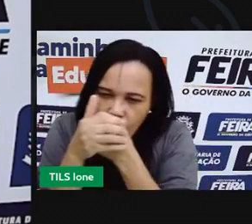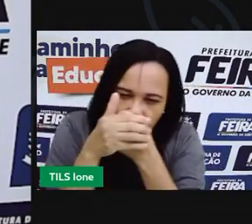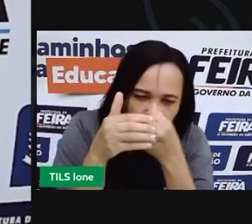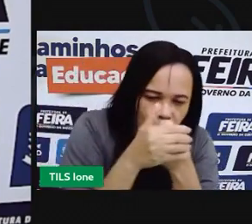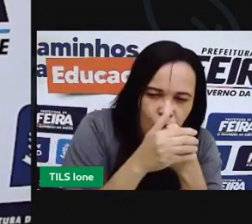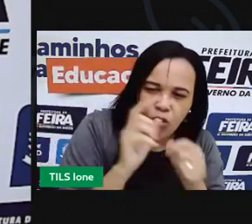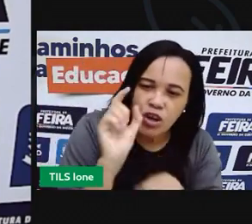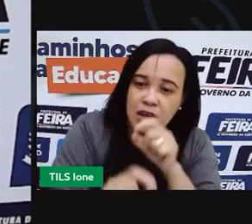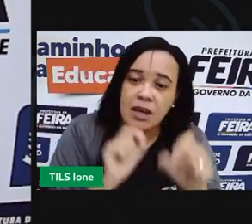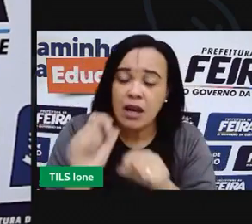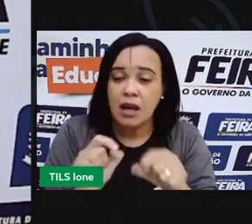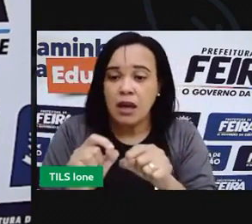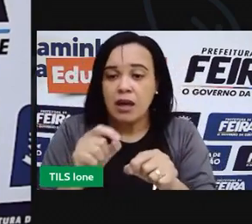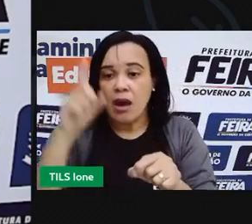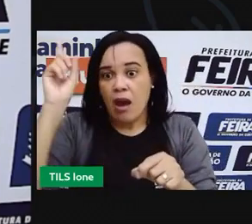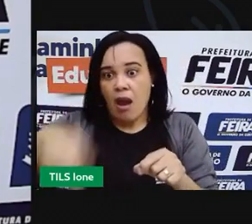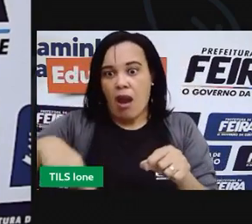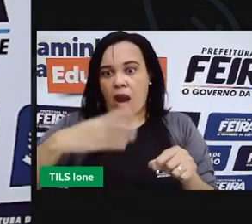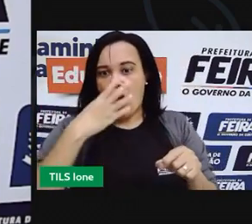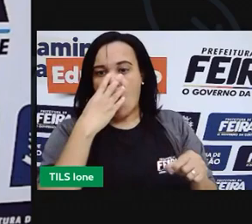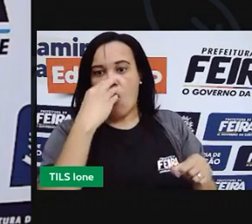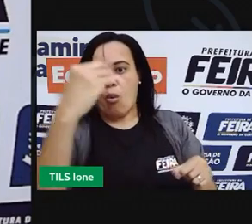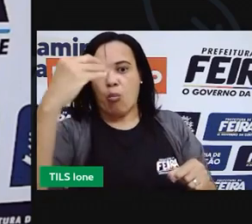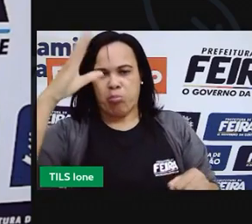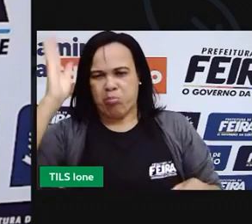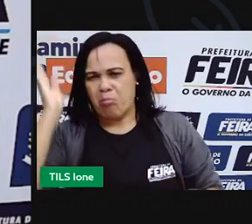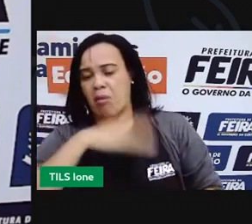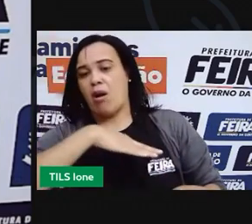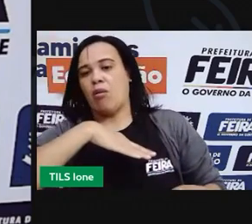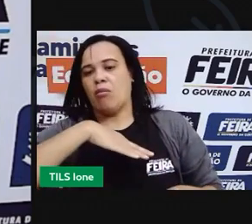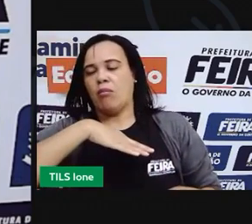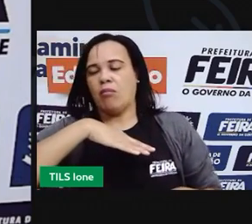o lobo mau. E disse assim,